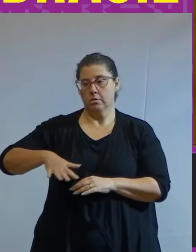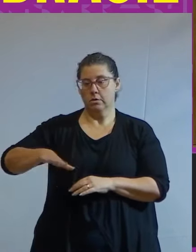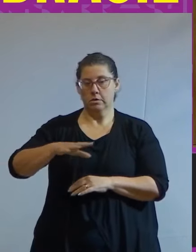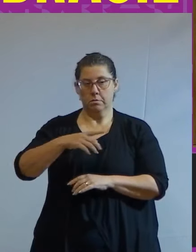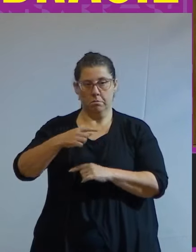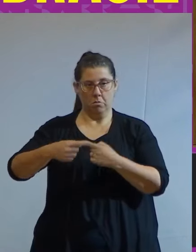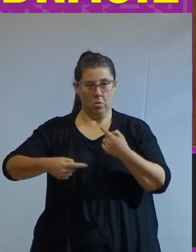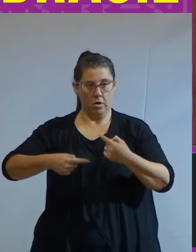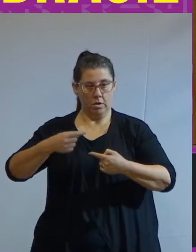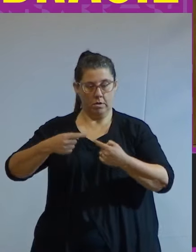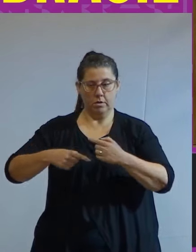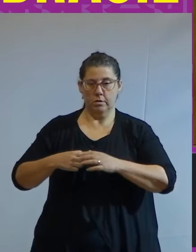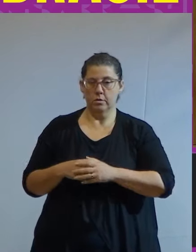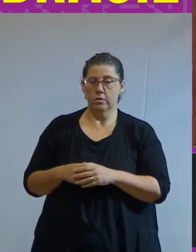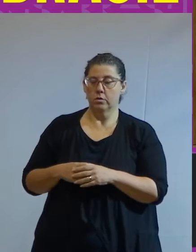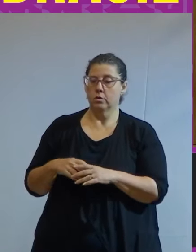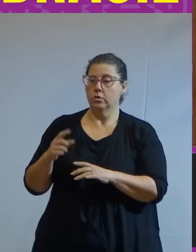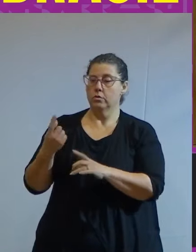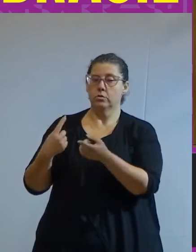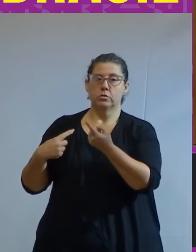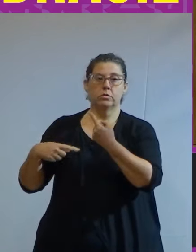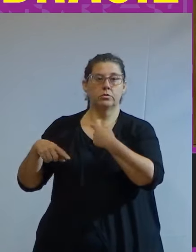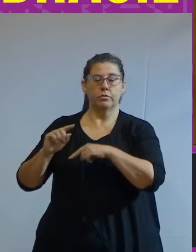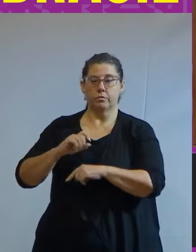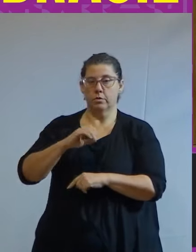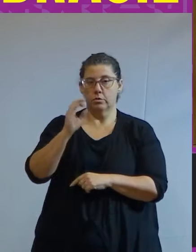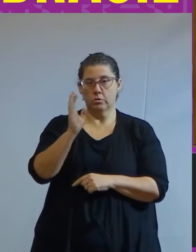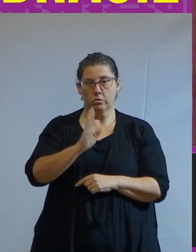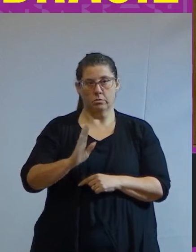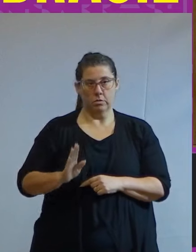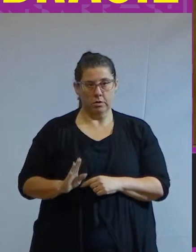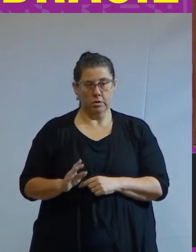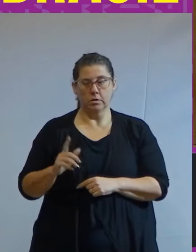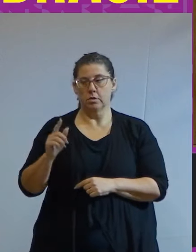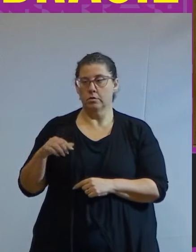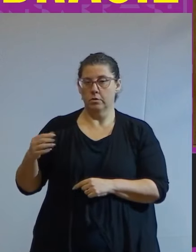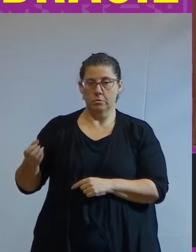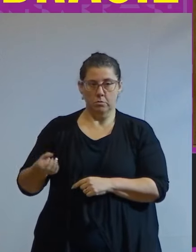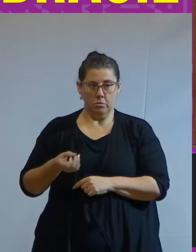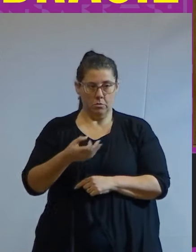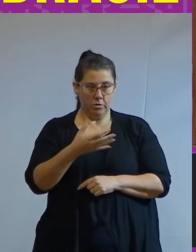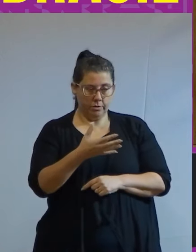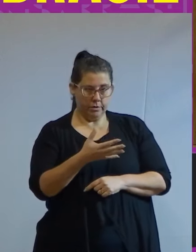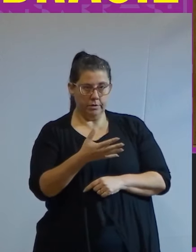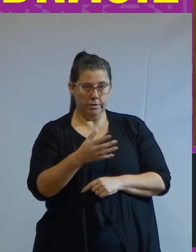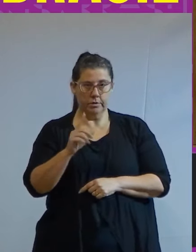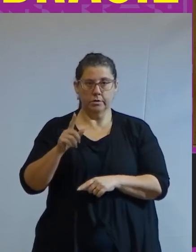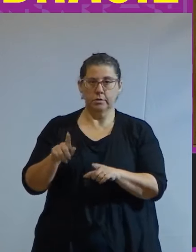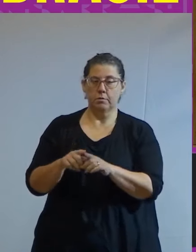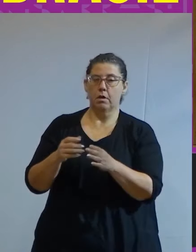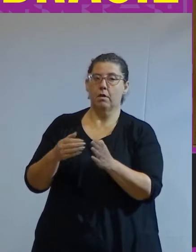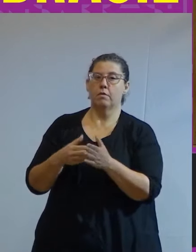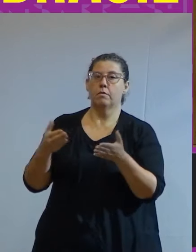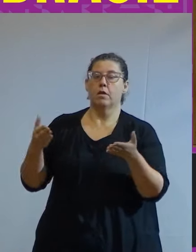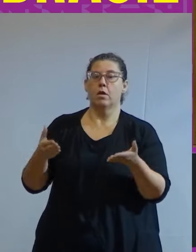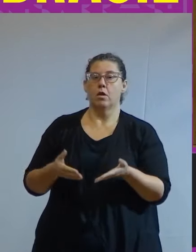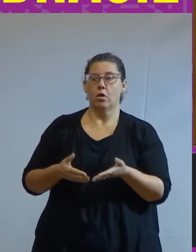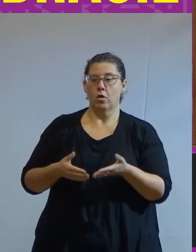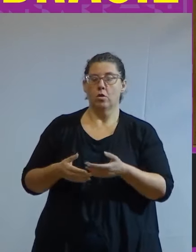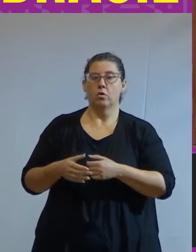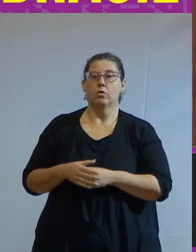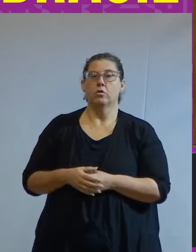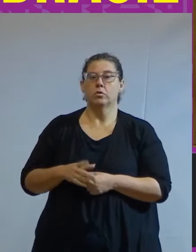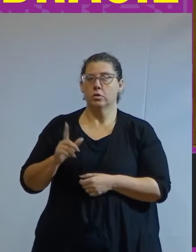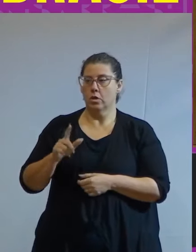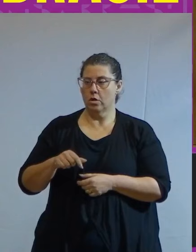O desenvolvimento, entre aspas, do Brasil, esta modernização conservadora ainda hoje em marcha, é um